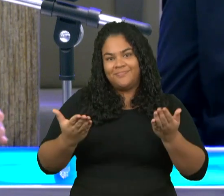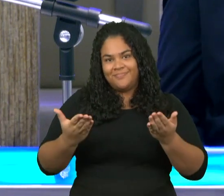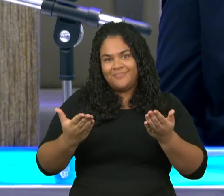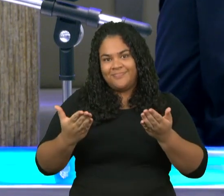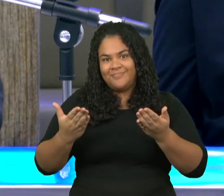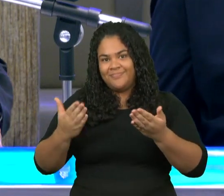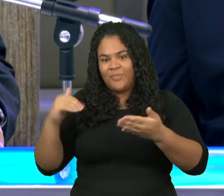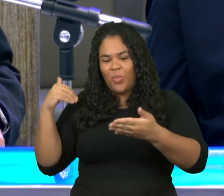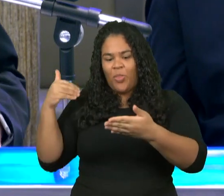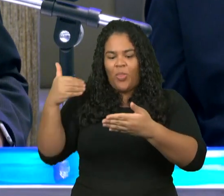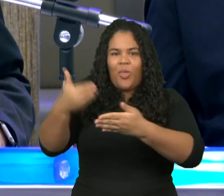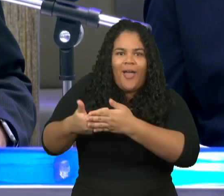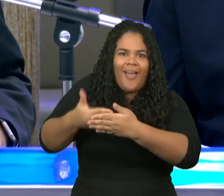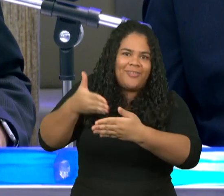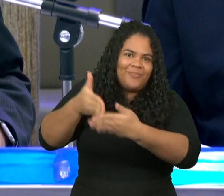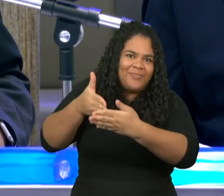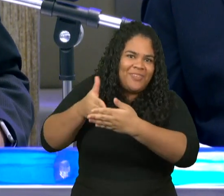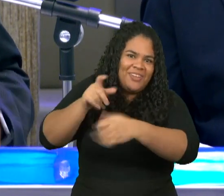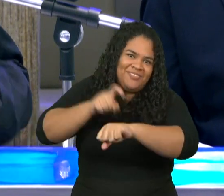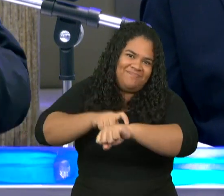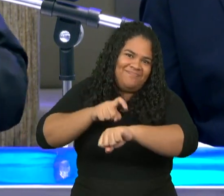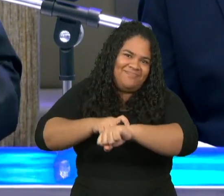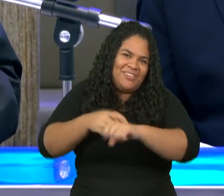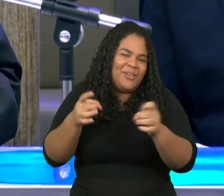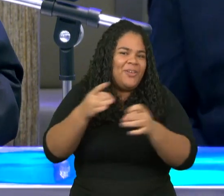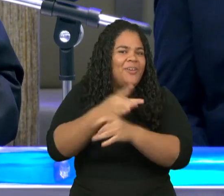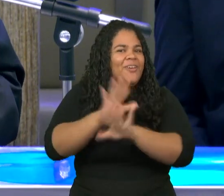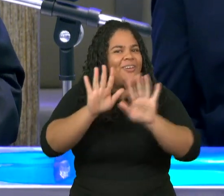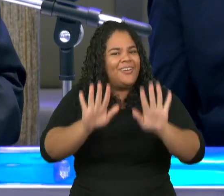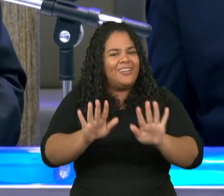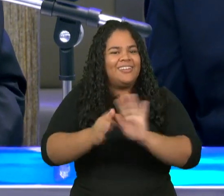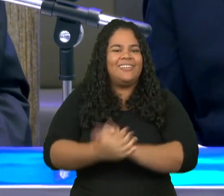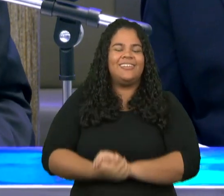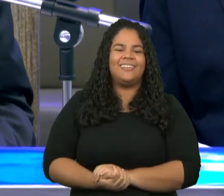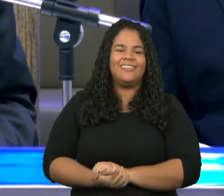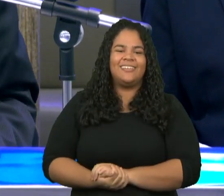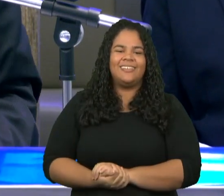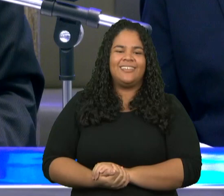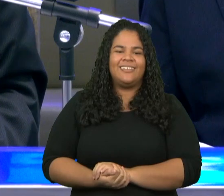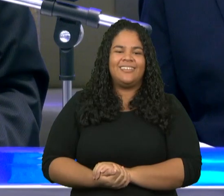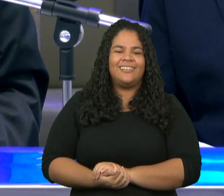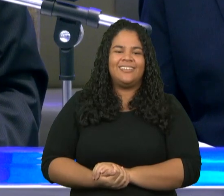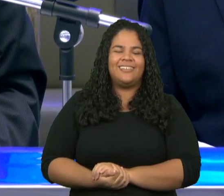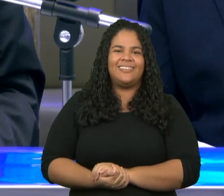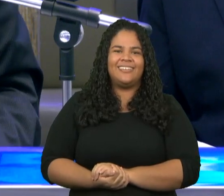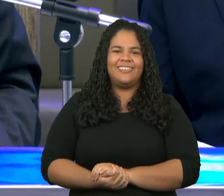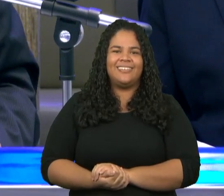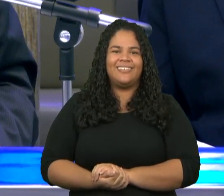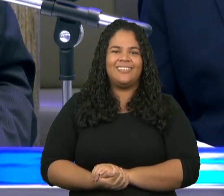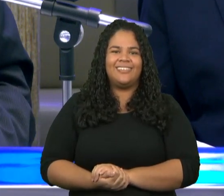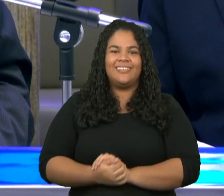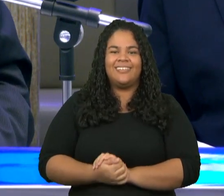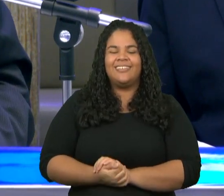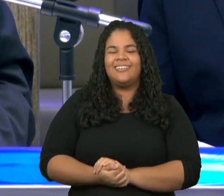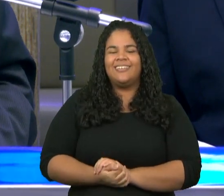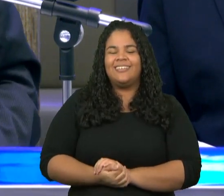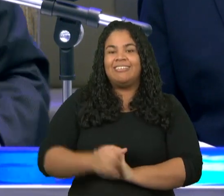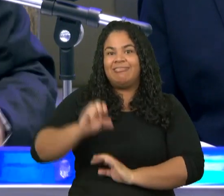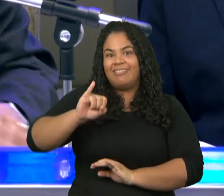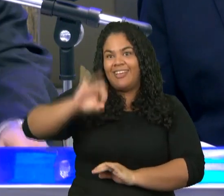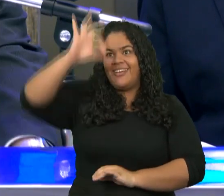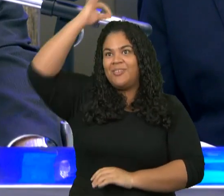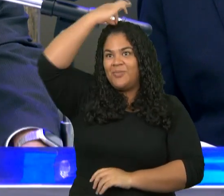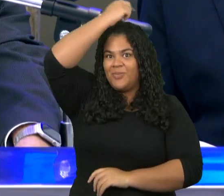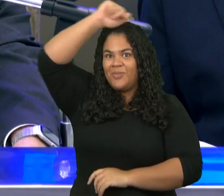da hora amém irmãos se o Espírito Santo nos dirigir continuamos se não falaremos outro assunto